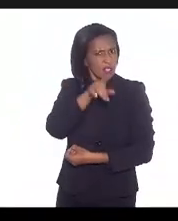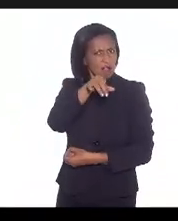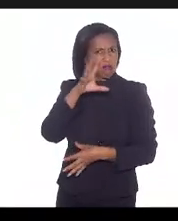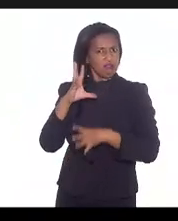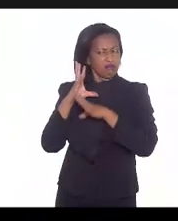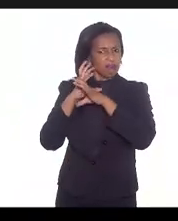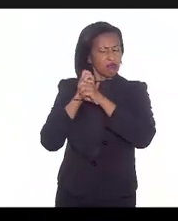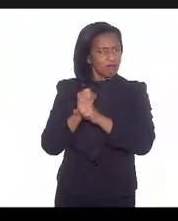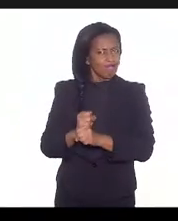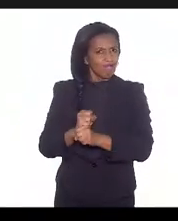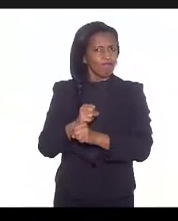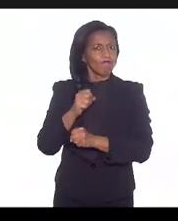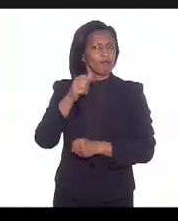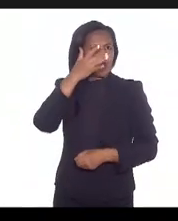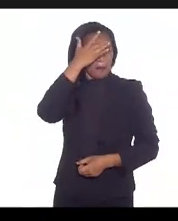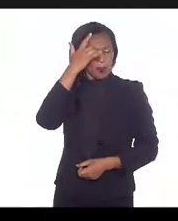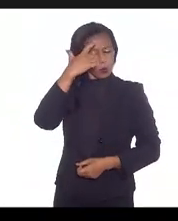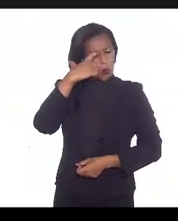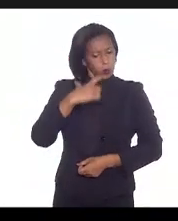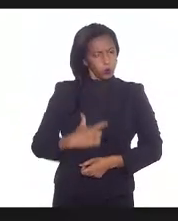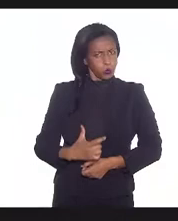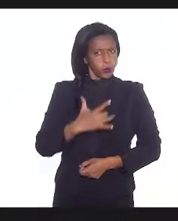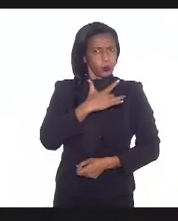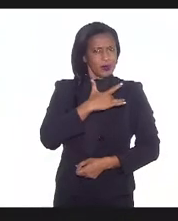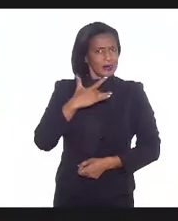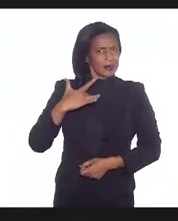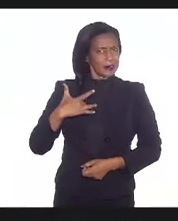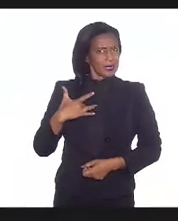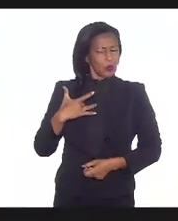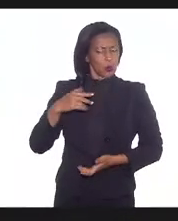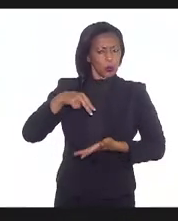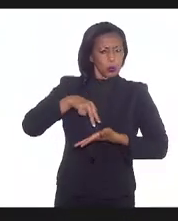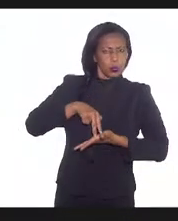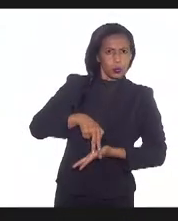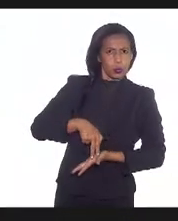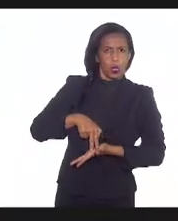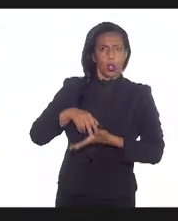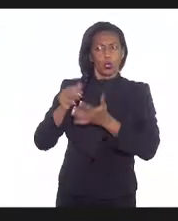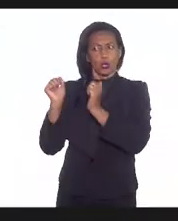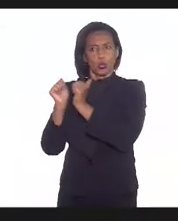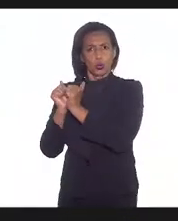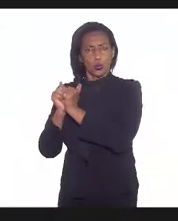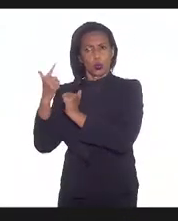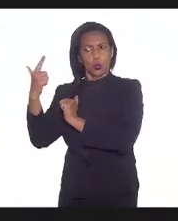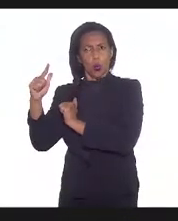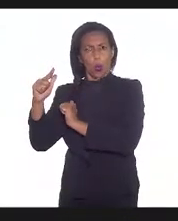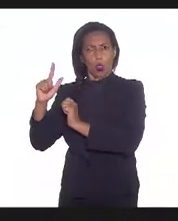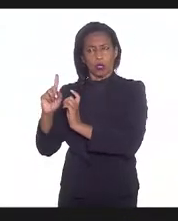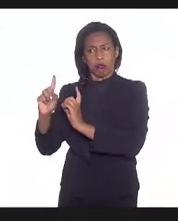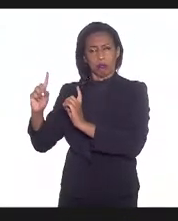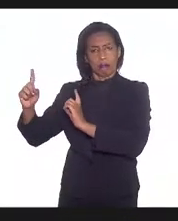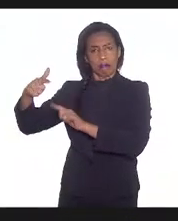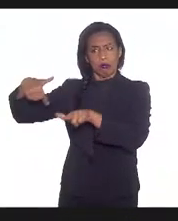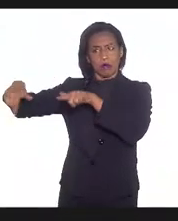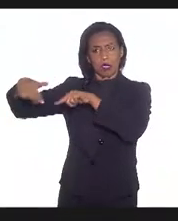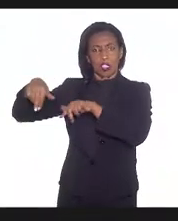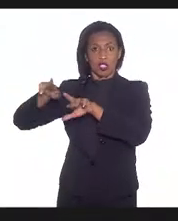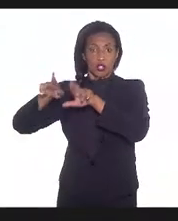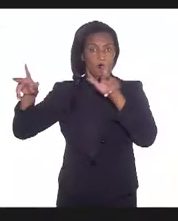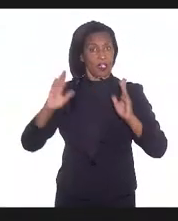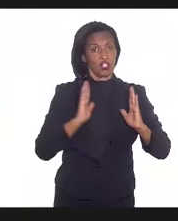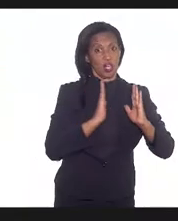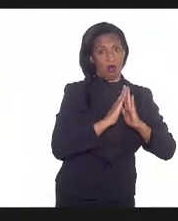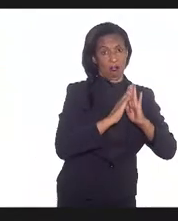das pessoas com a sua exposição no meio diferente do seu meio de casa,